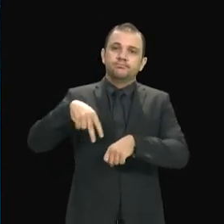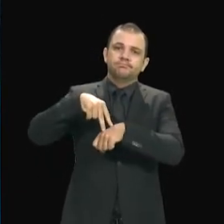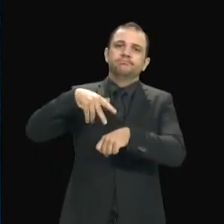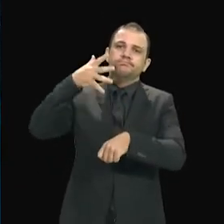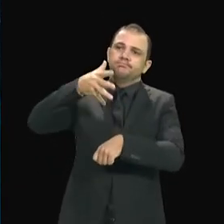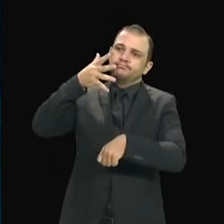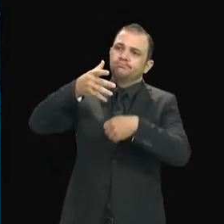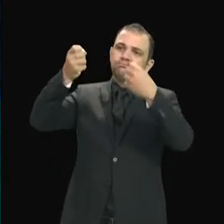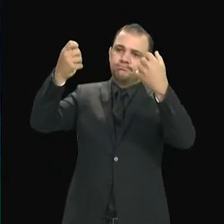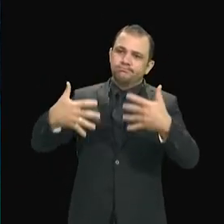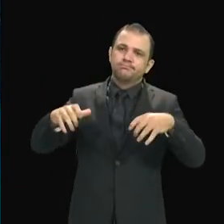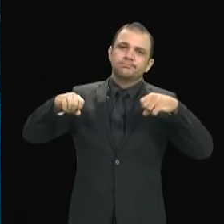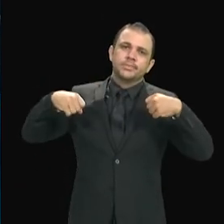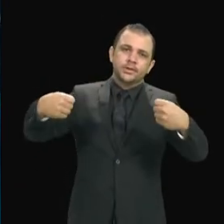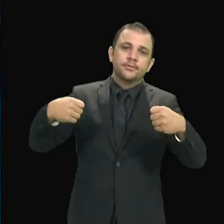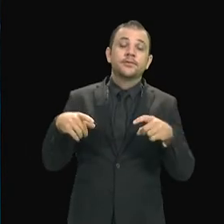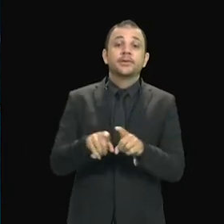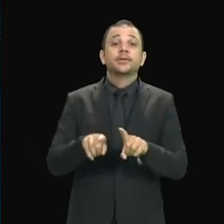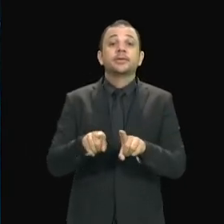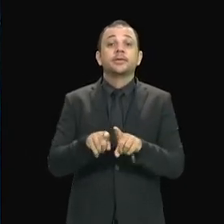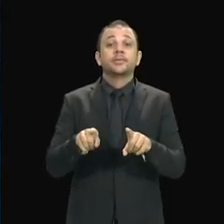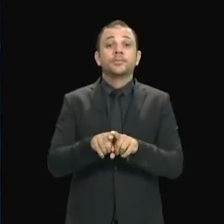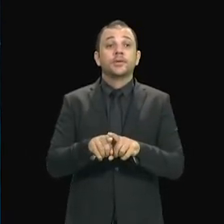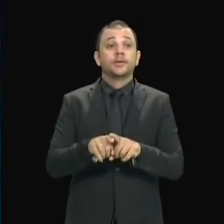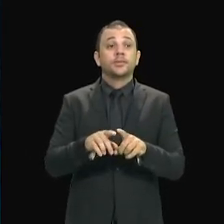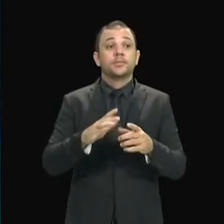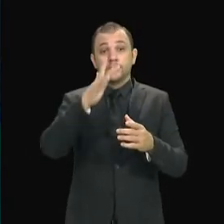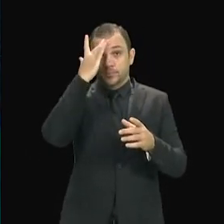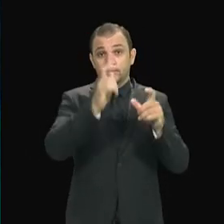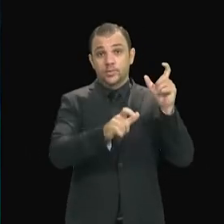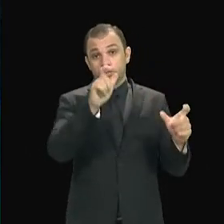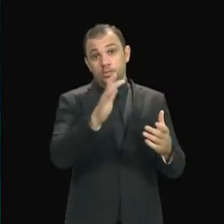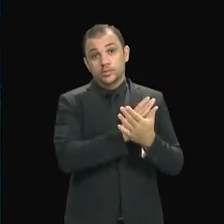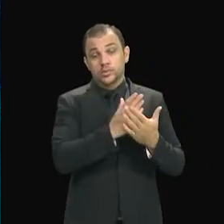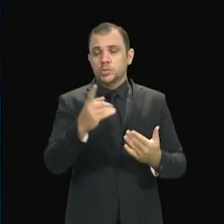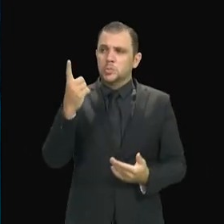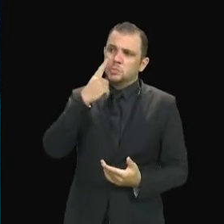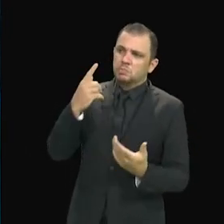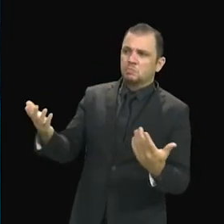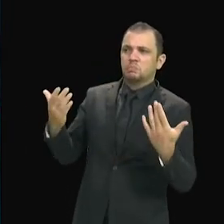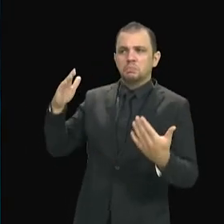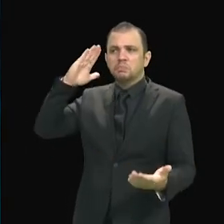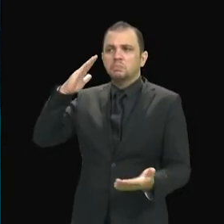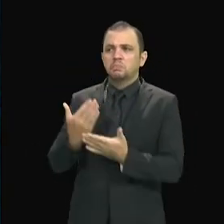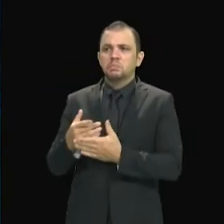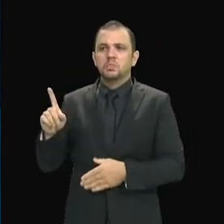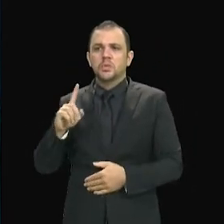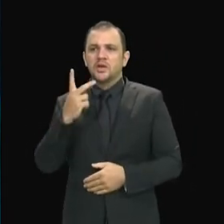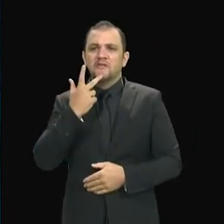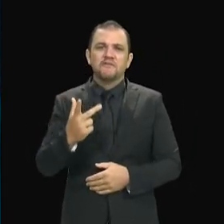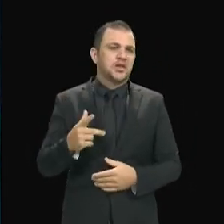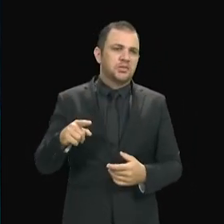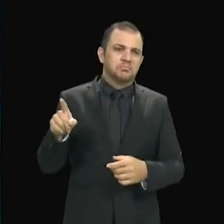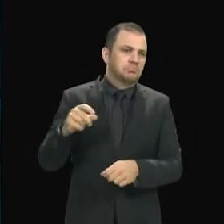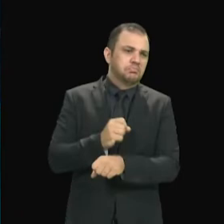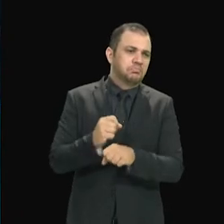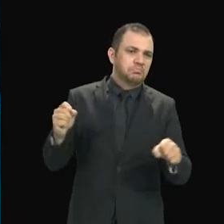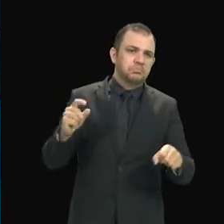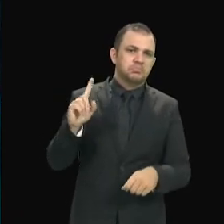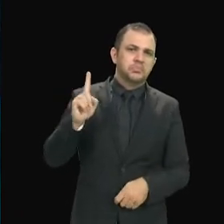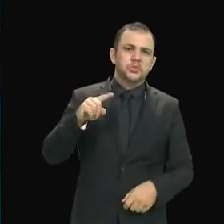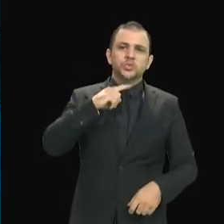e me opondo àqueles que não acreditavam, que duvidavam, e que diziam que não daria para criar essa